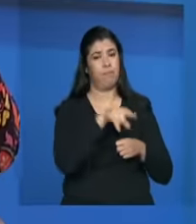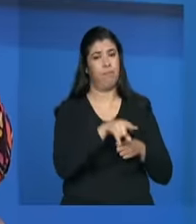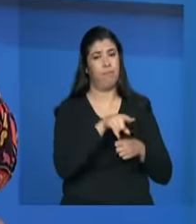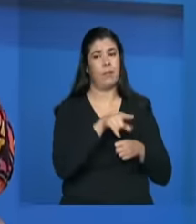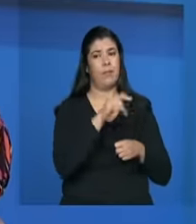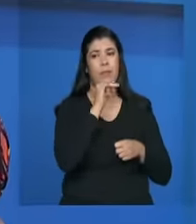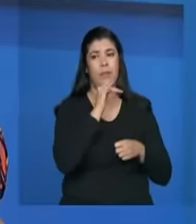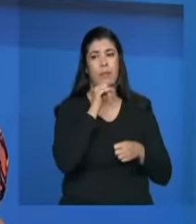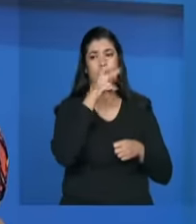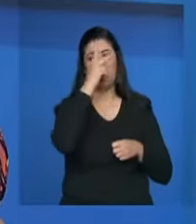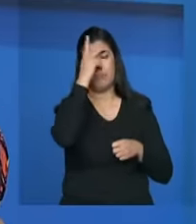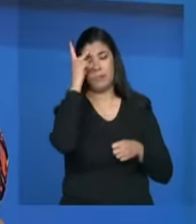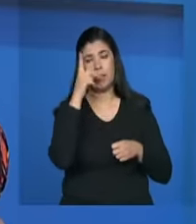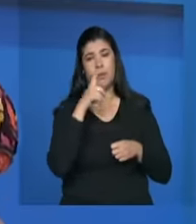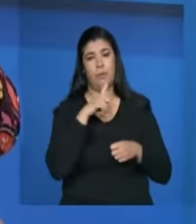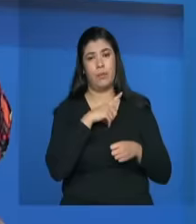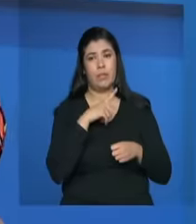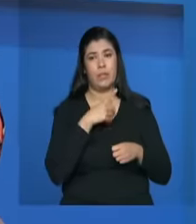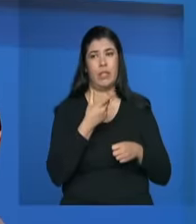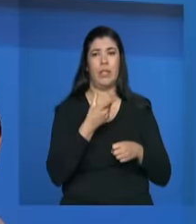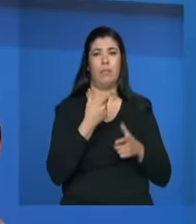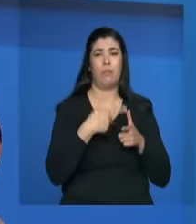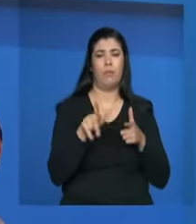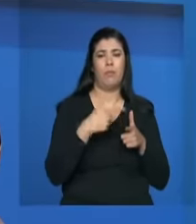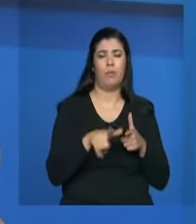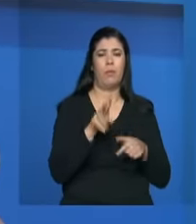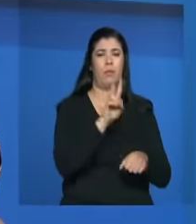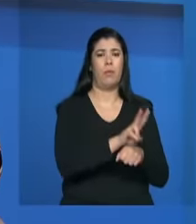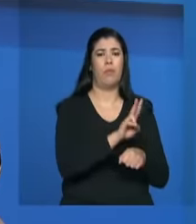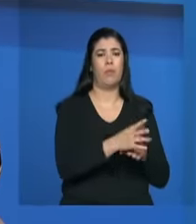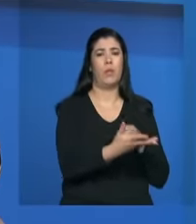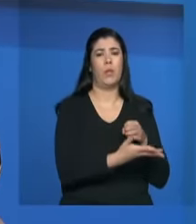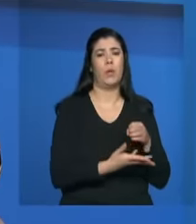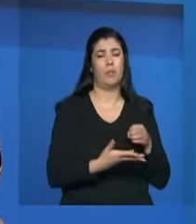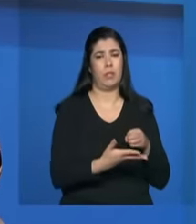proteção básica ainda a pessoa não conseguiu